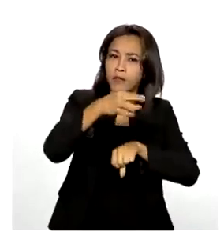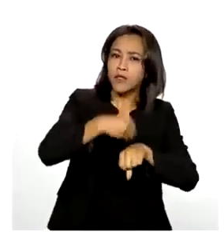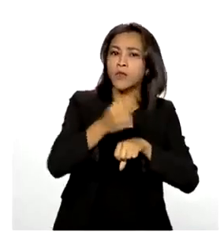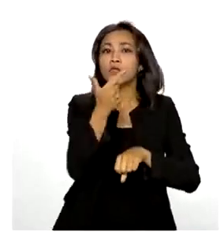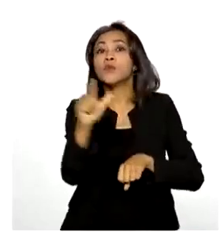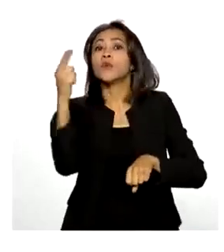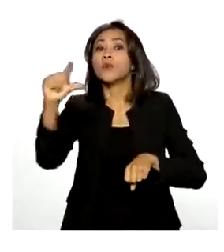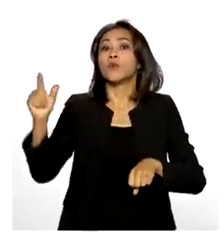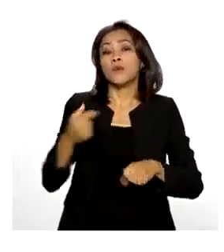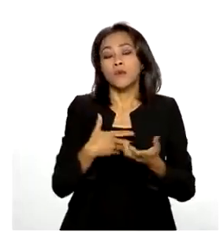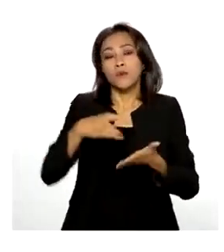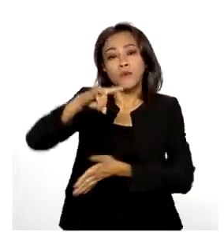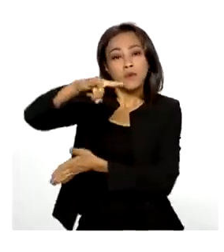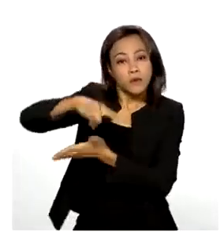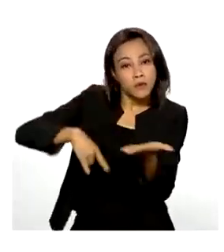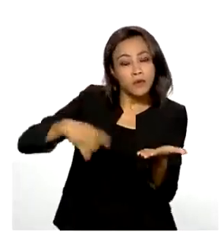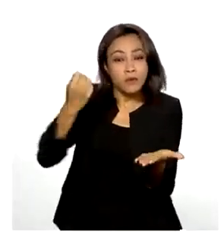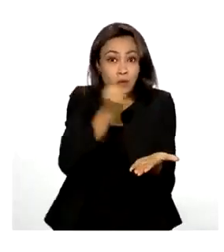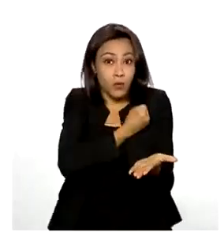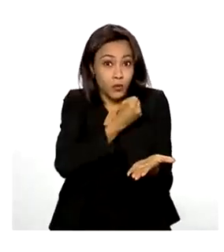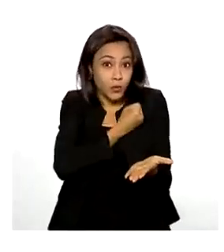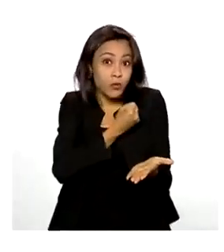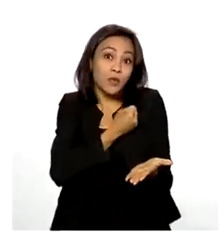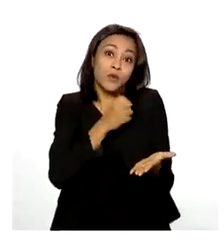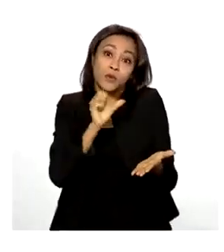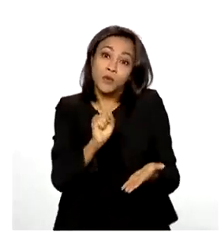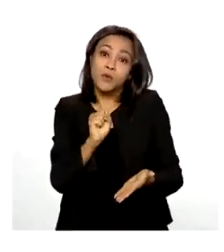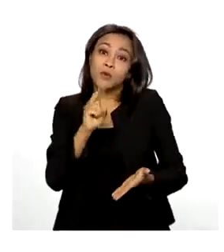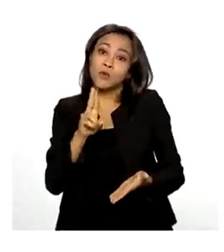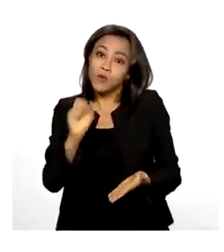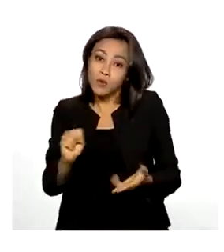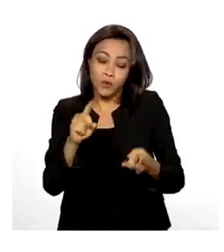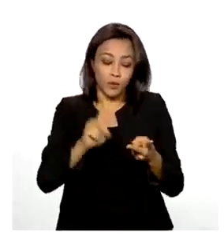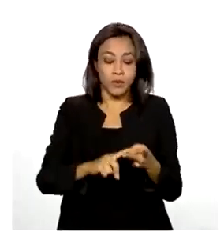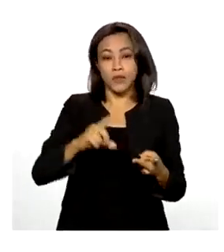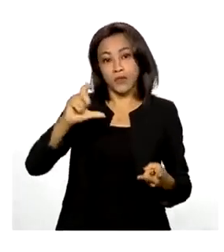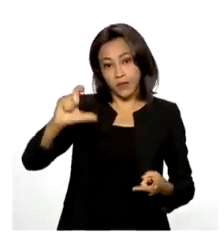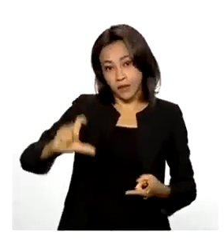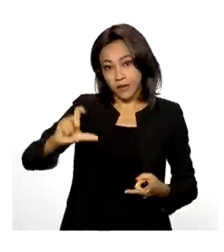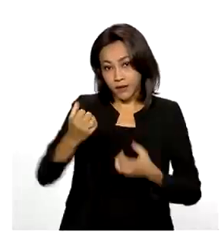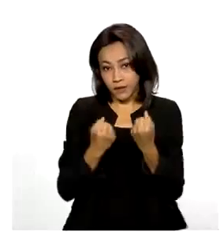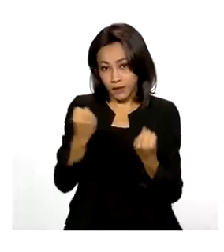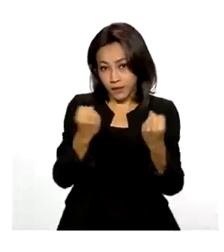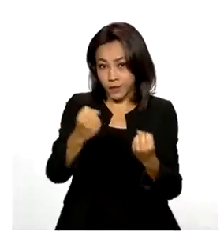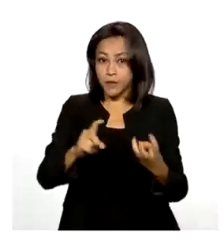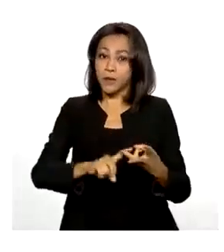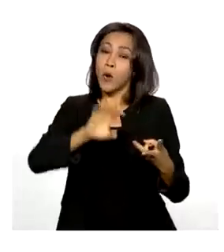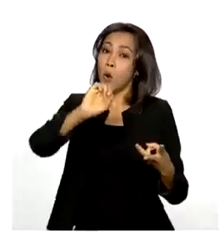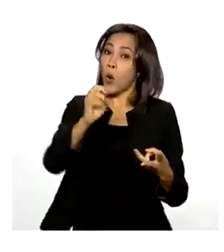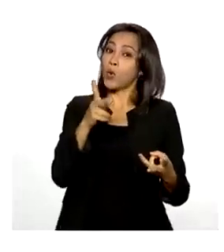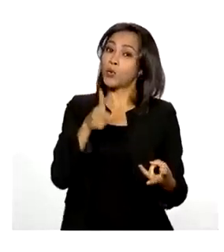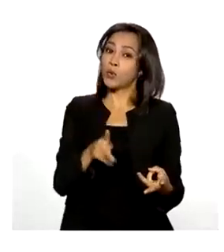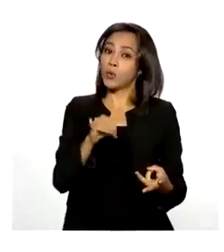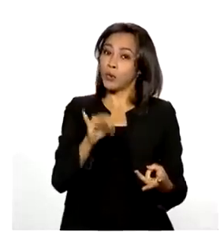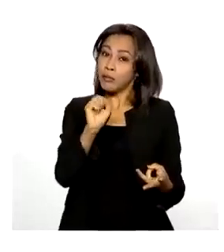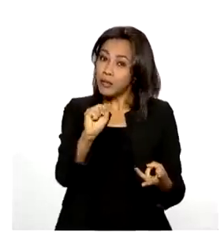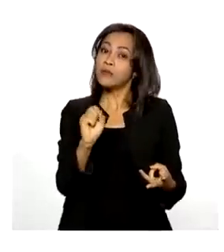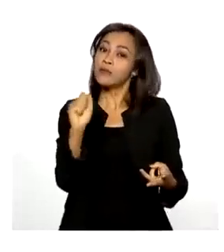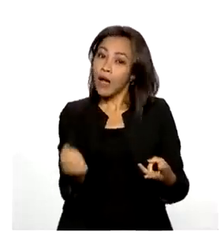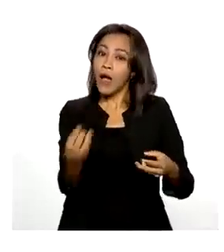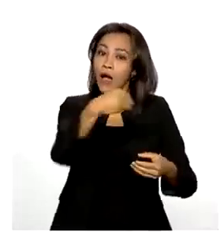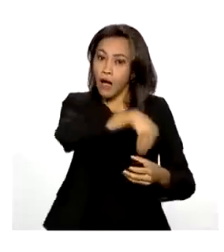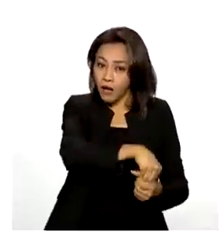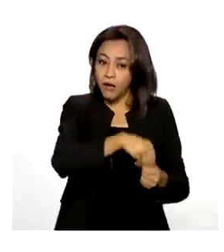outros documentos, como o número do cartão do SUS, da carteira de motorista ou do PIS. A identidade também possui